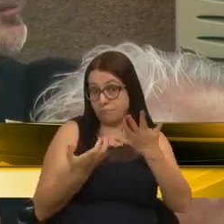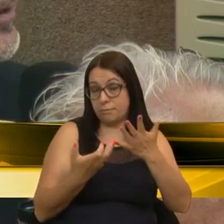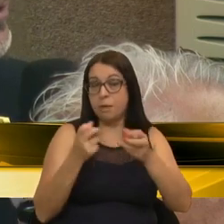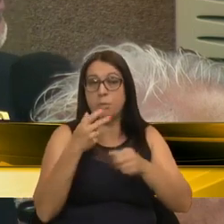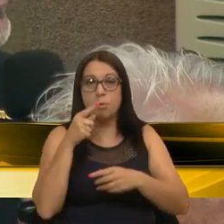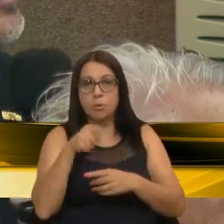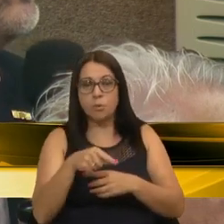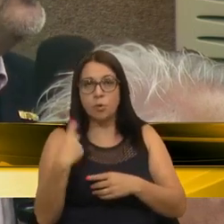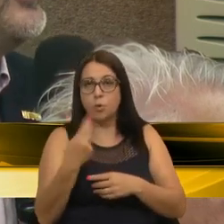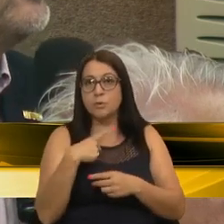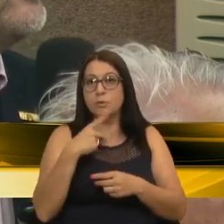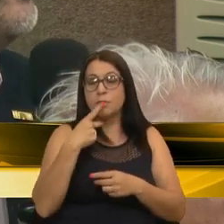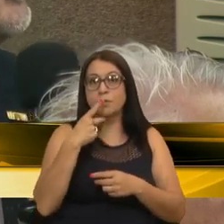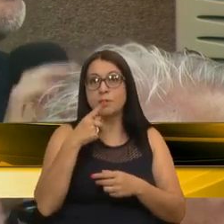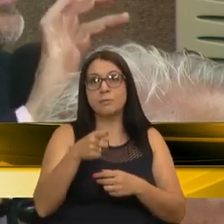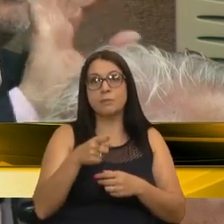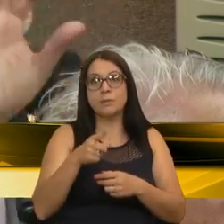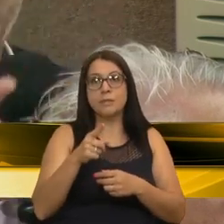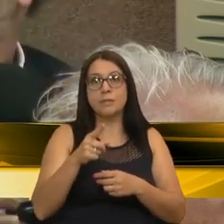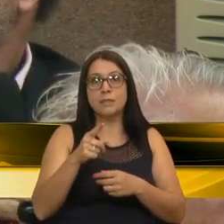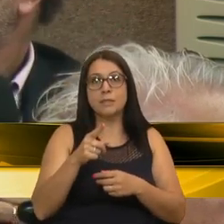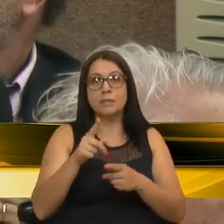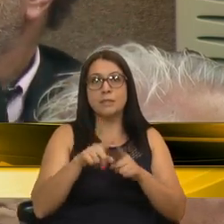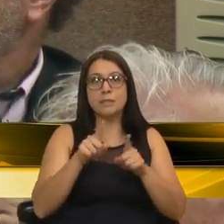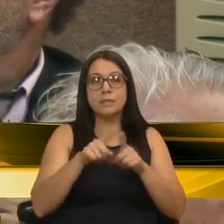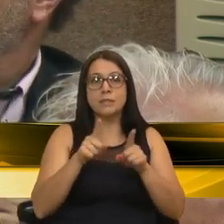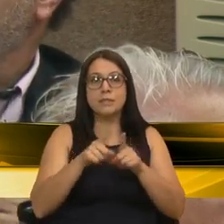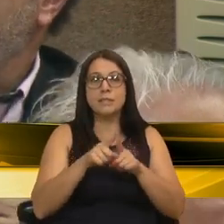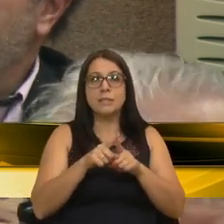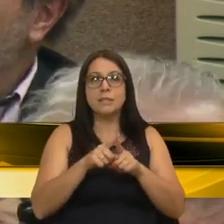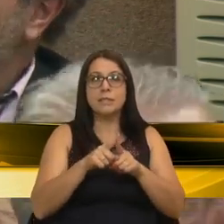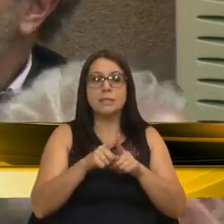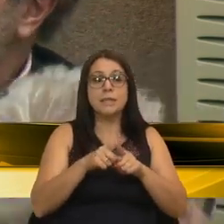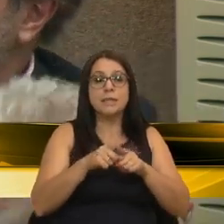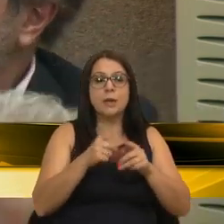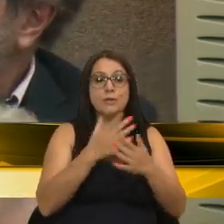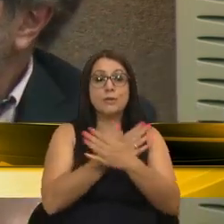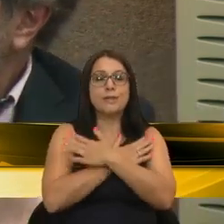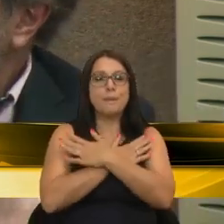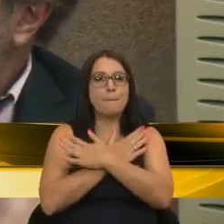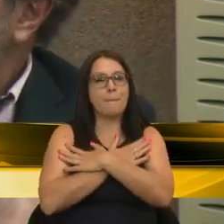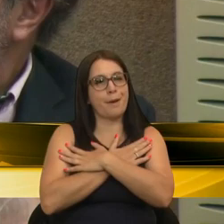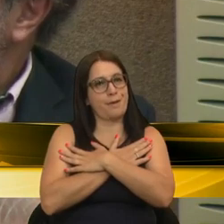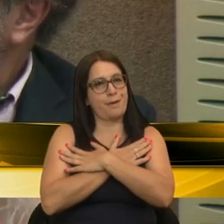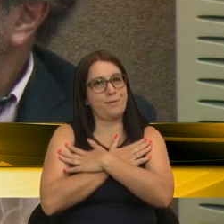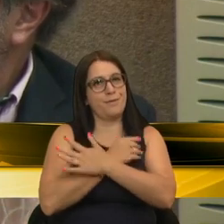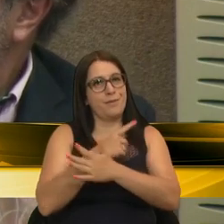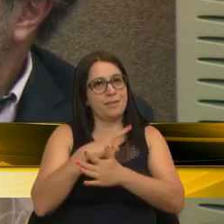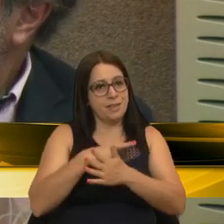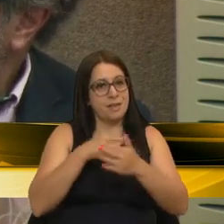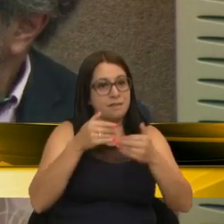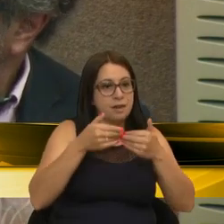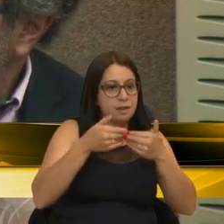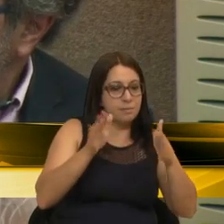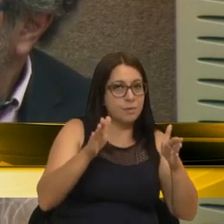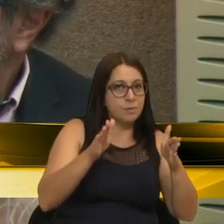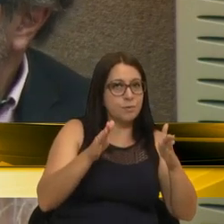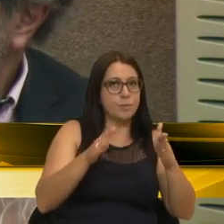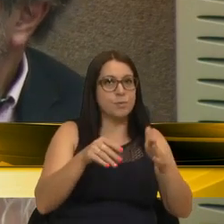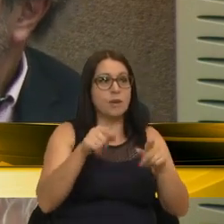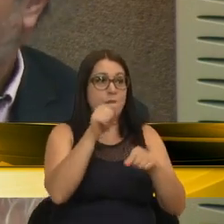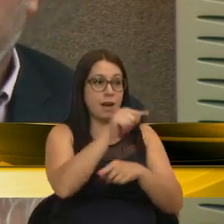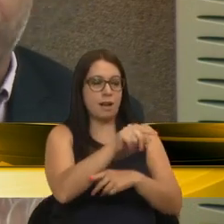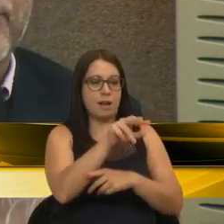aqui falemos que essas são as MEIs, que é o desemprego que gerou abertura lá na Receita